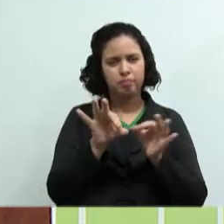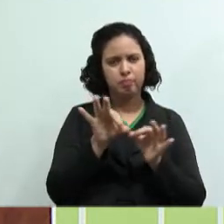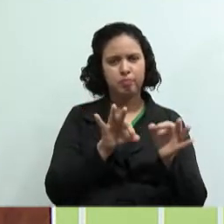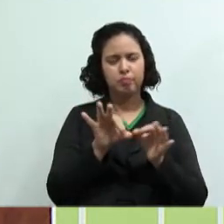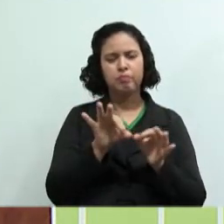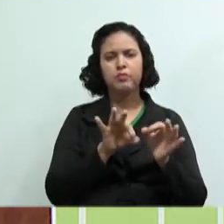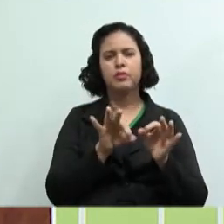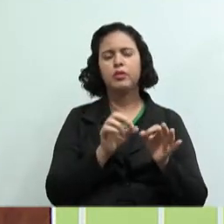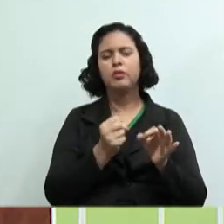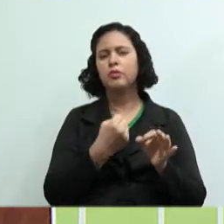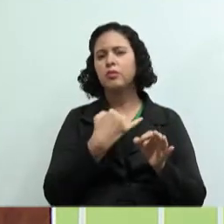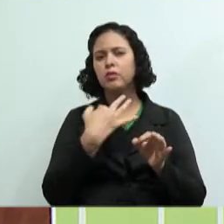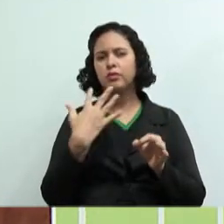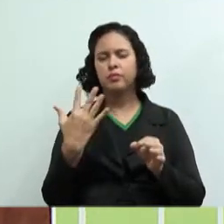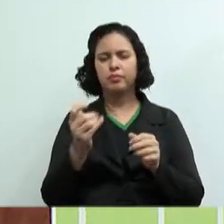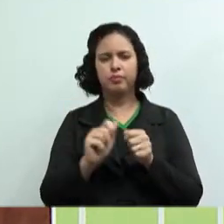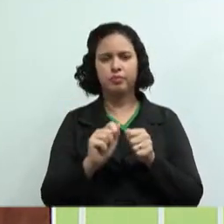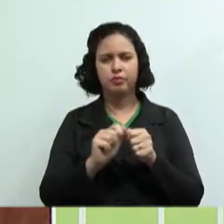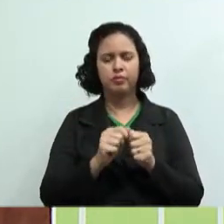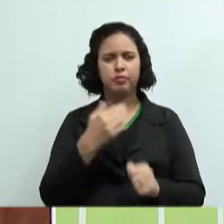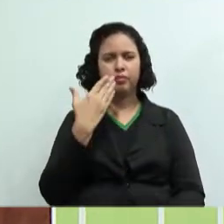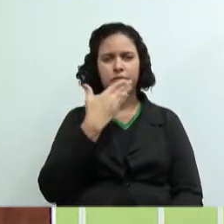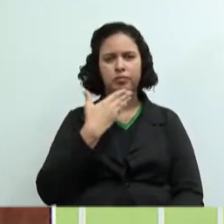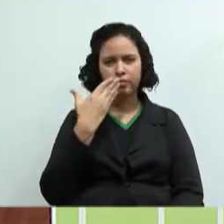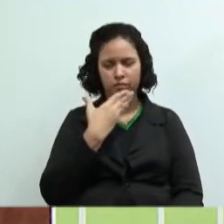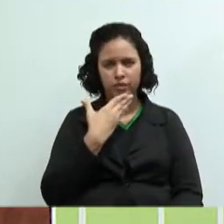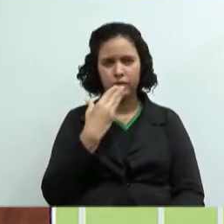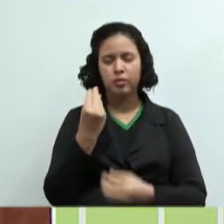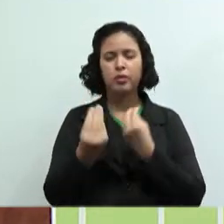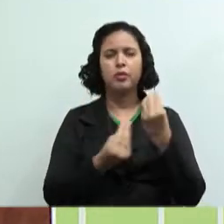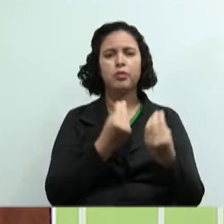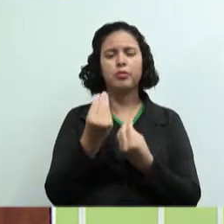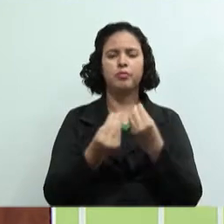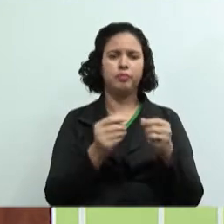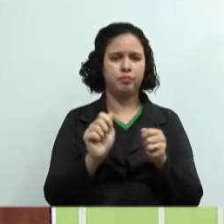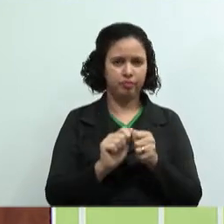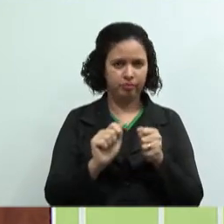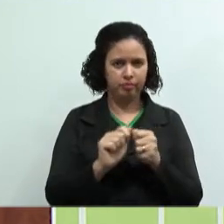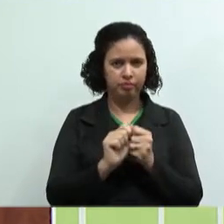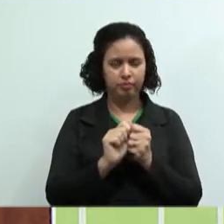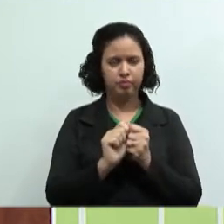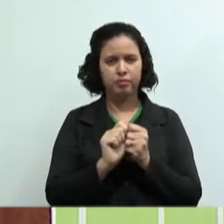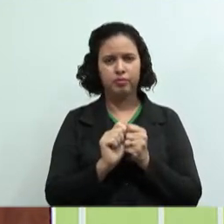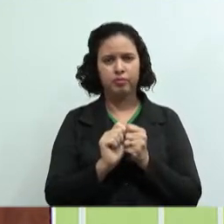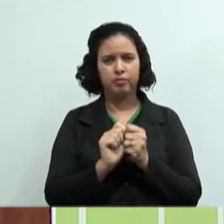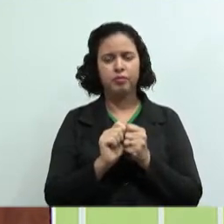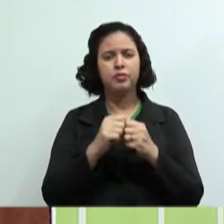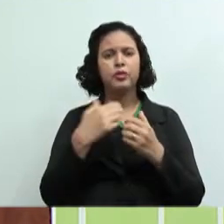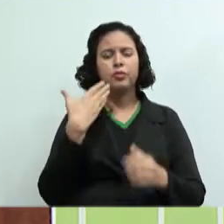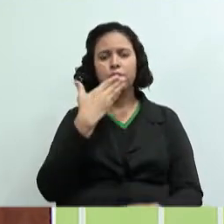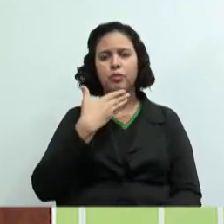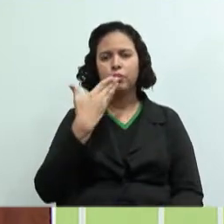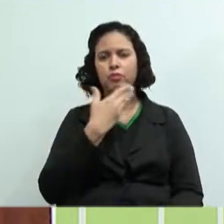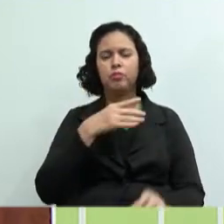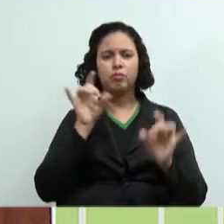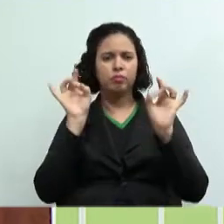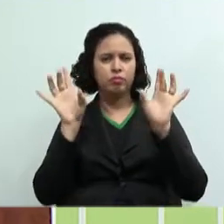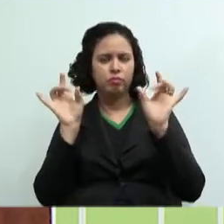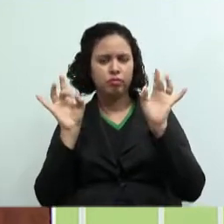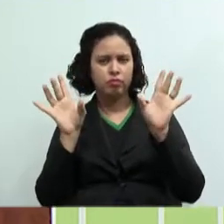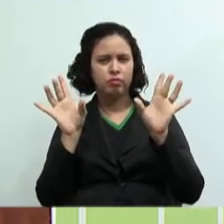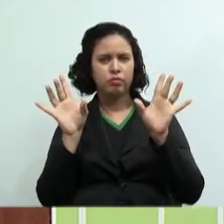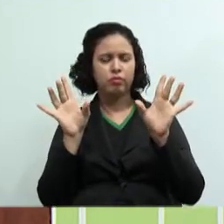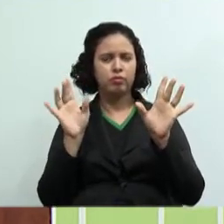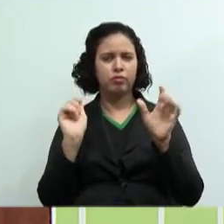produzir de cada doce? Como que eu vou produzir? Bom, esse doce, para ficar um doce especial, eu não vou